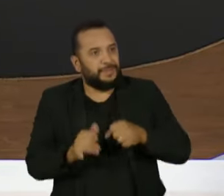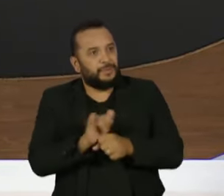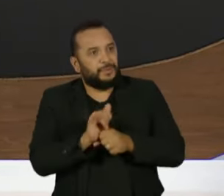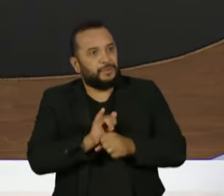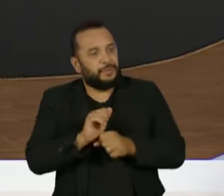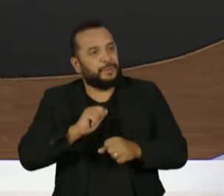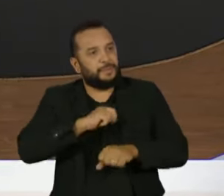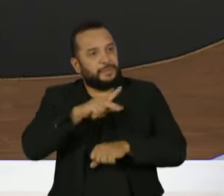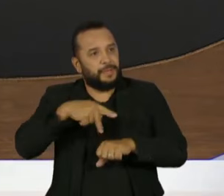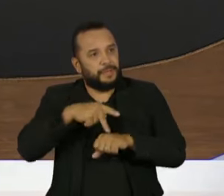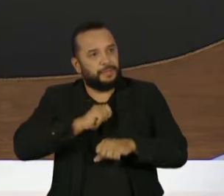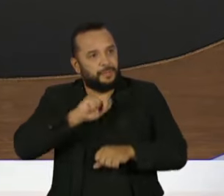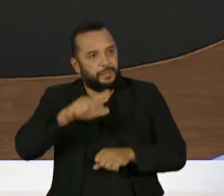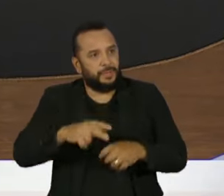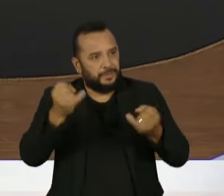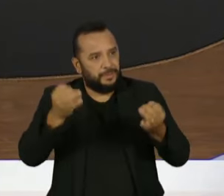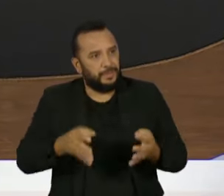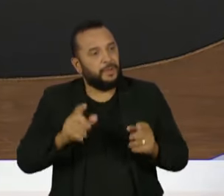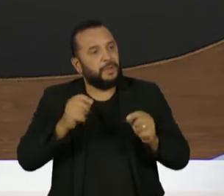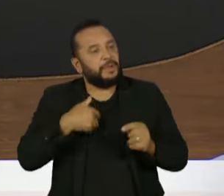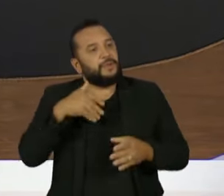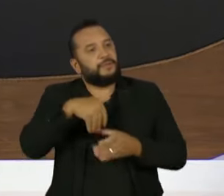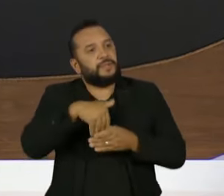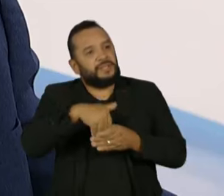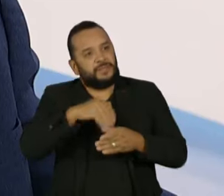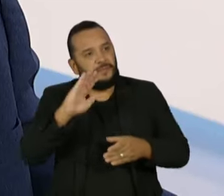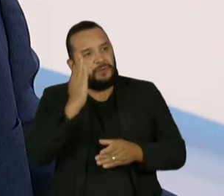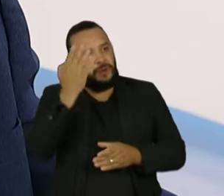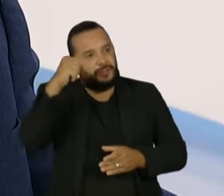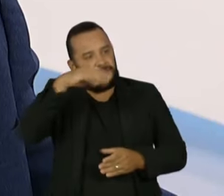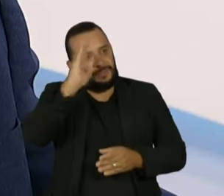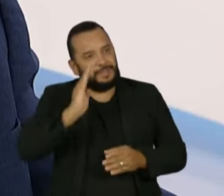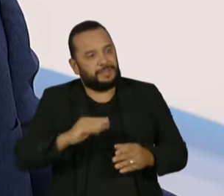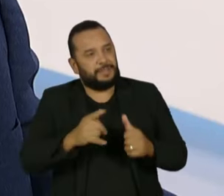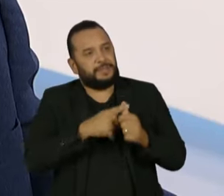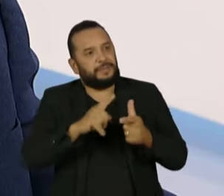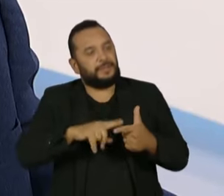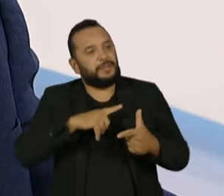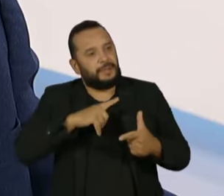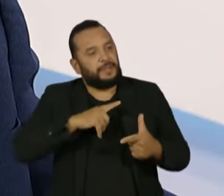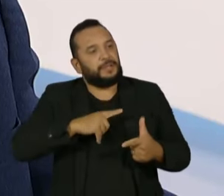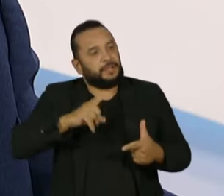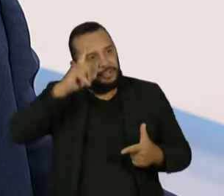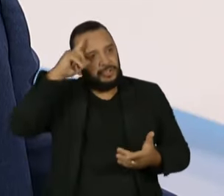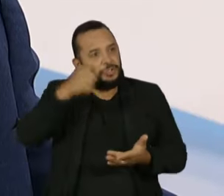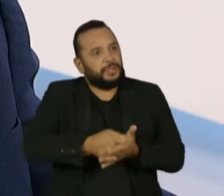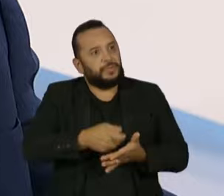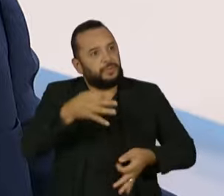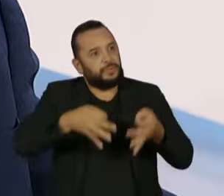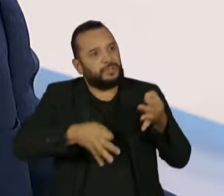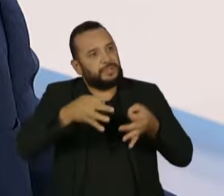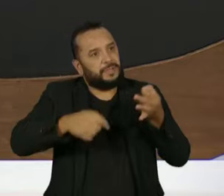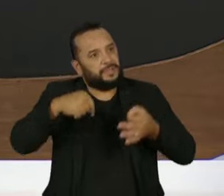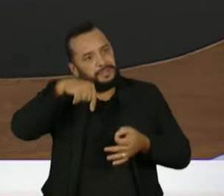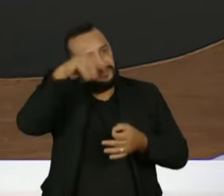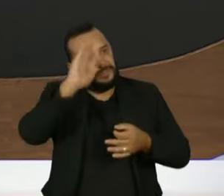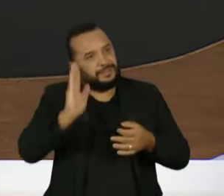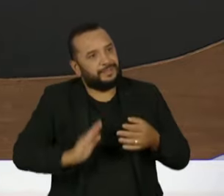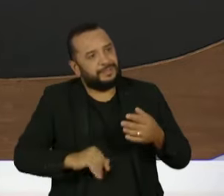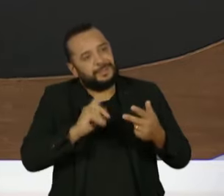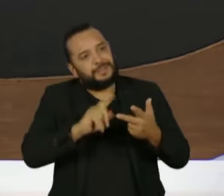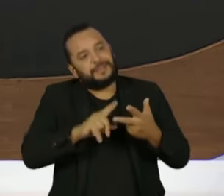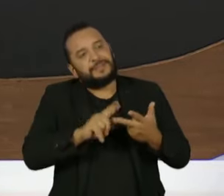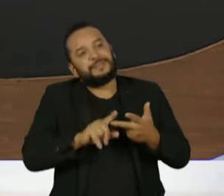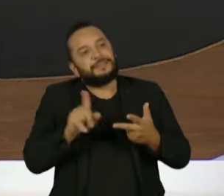português, dizer que as eleições foram fraudadas, que existe uma ditadura do judiciário no Brasil e que, enfim, ele